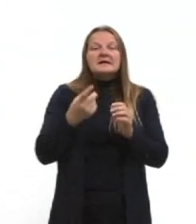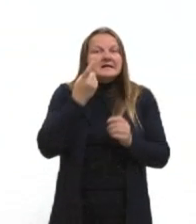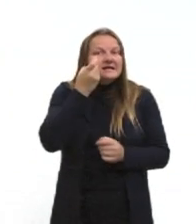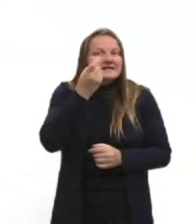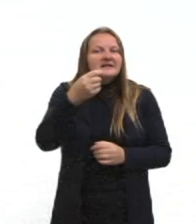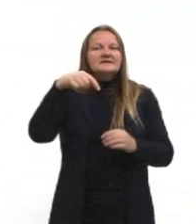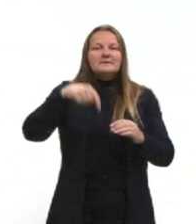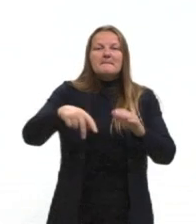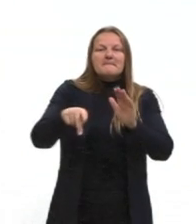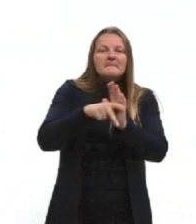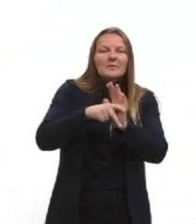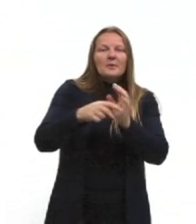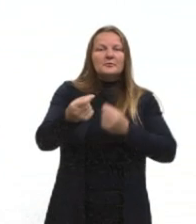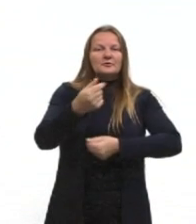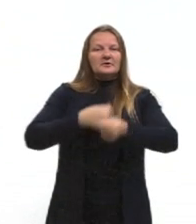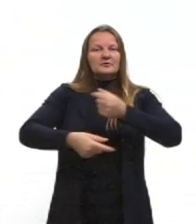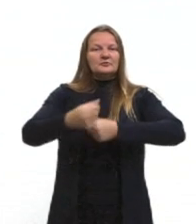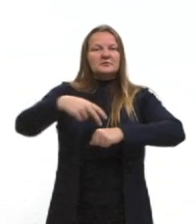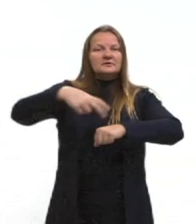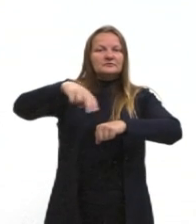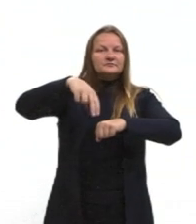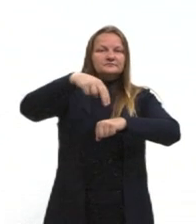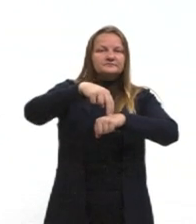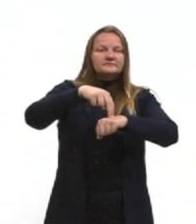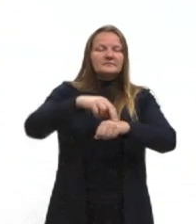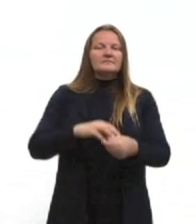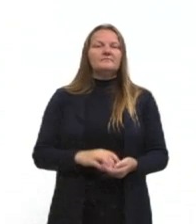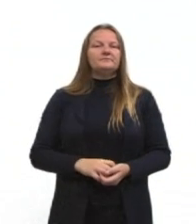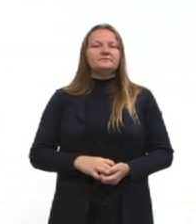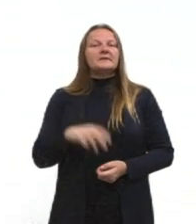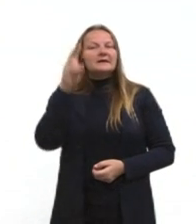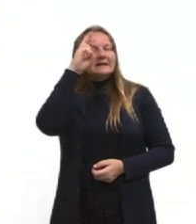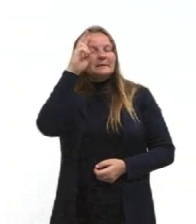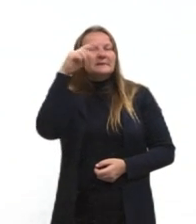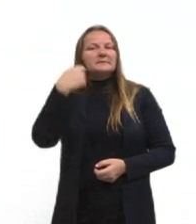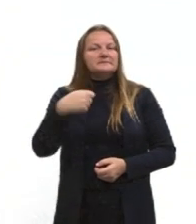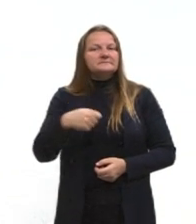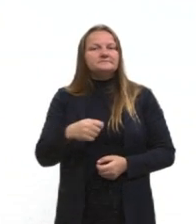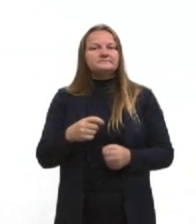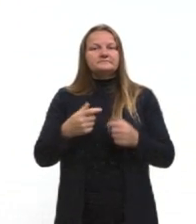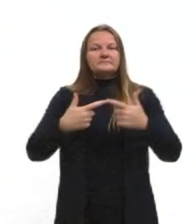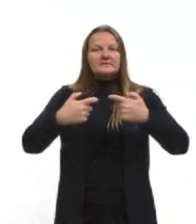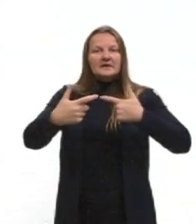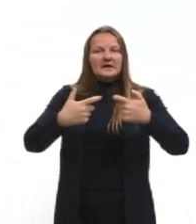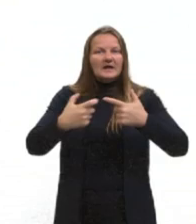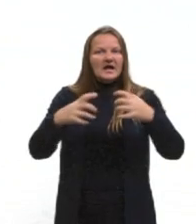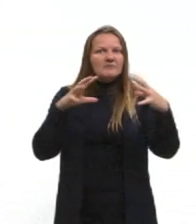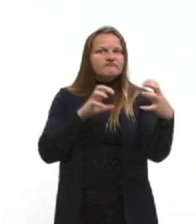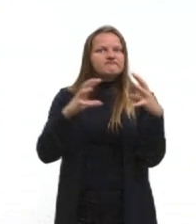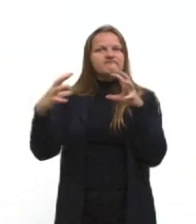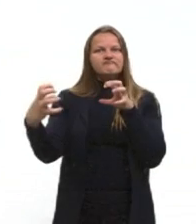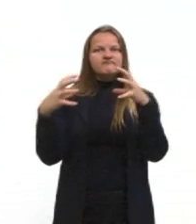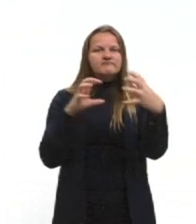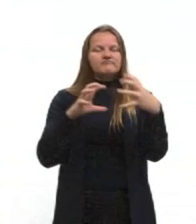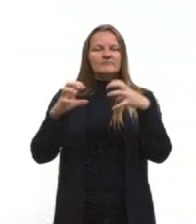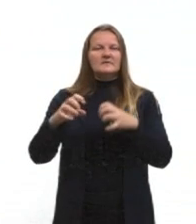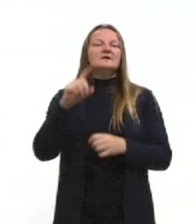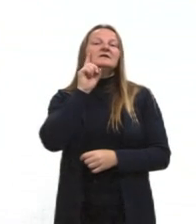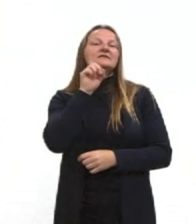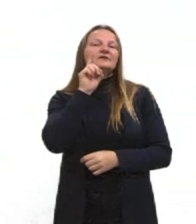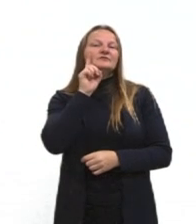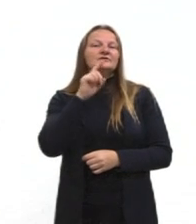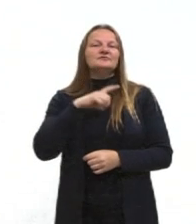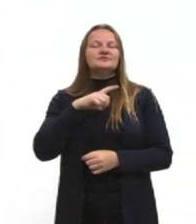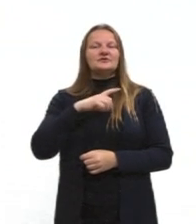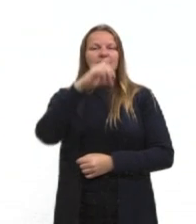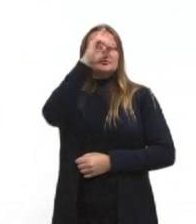o interesse econômico do país. A gente tem que lembrar que tem a questão da Guerra Fria, e os Estados Unidos achavam que eles tinham